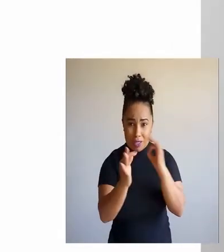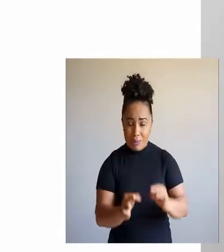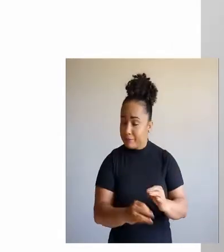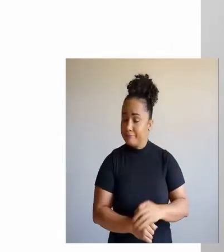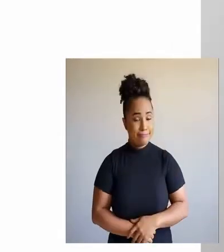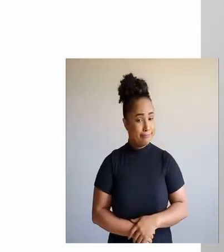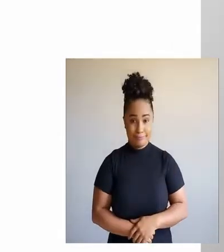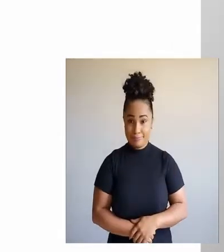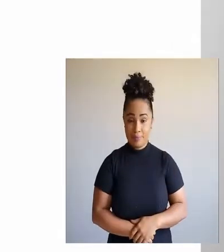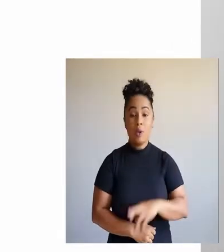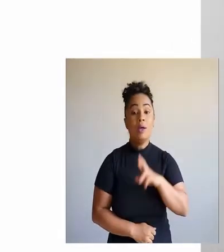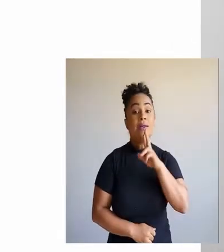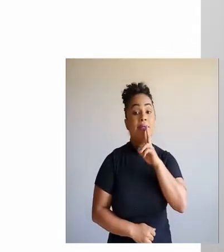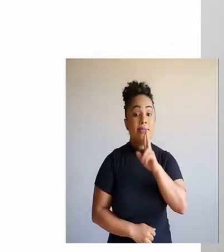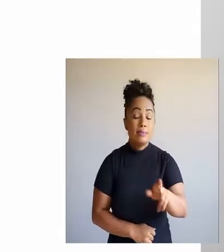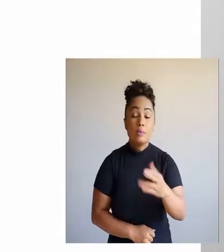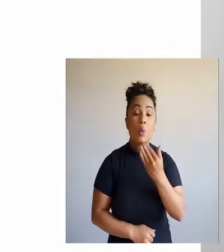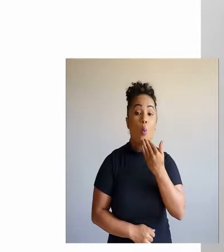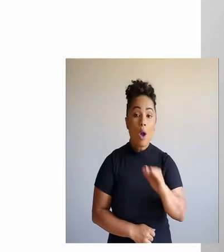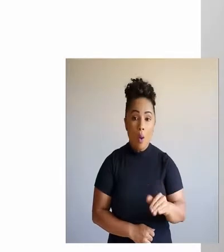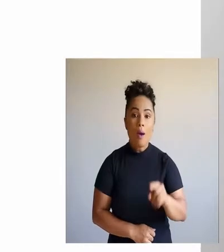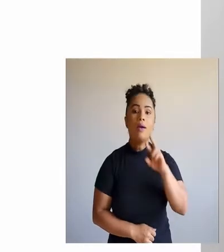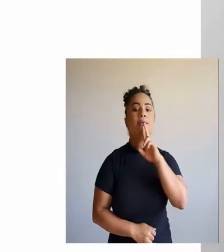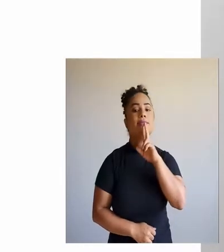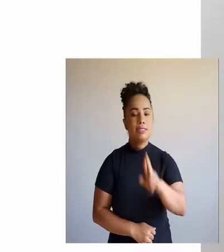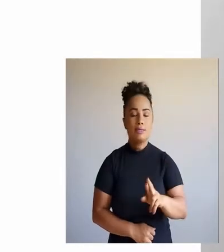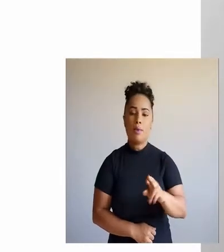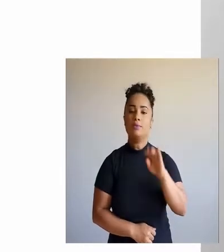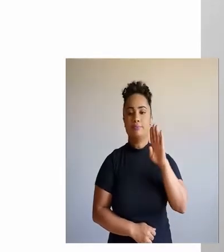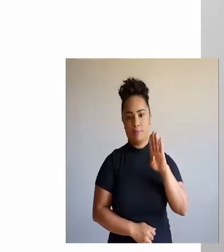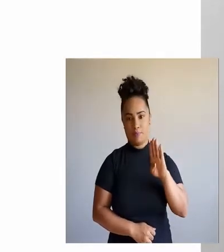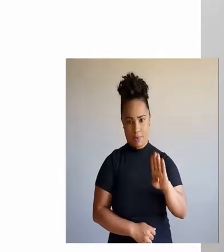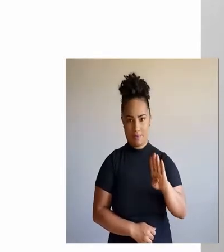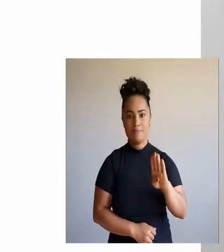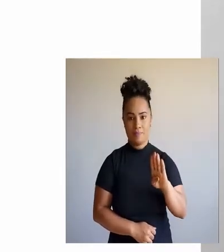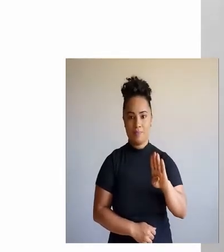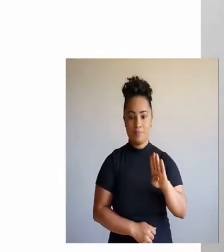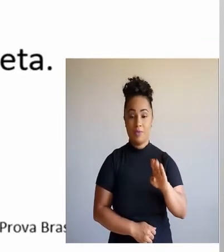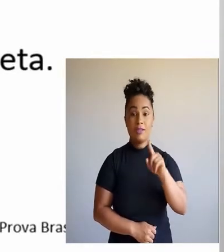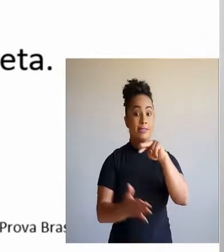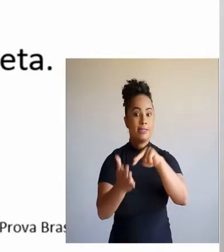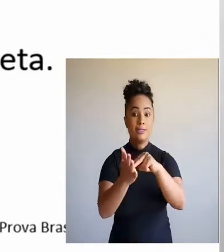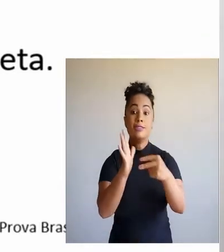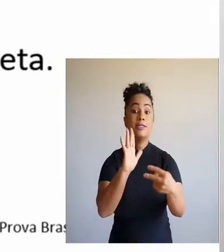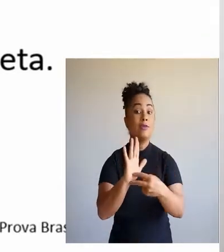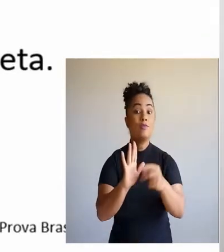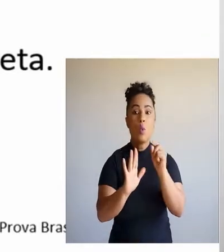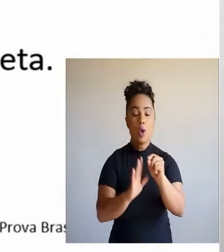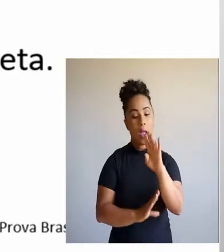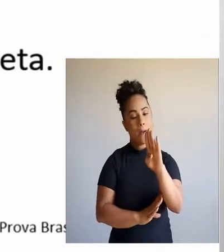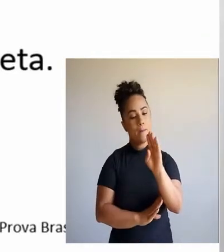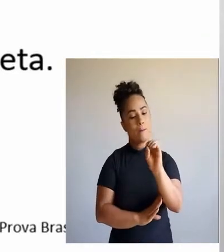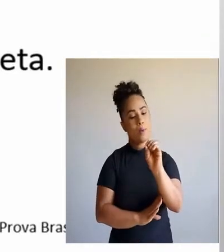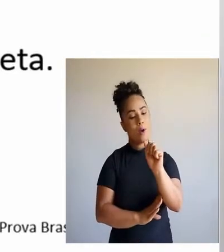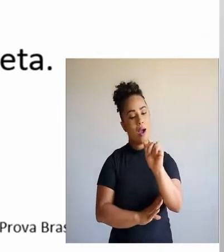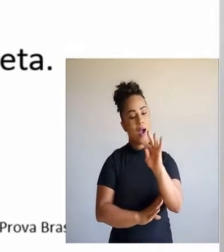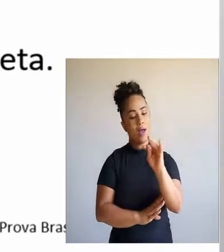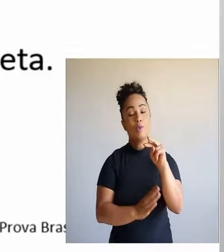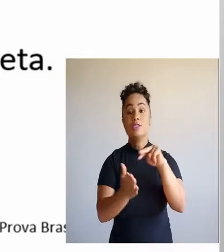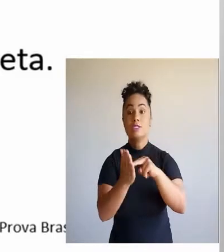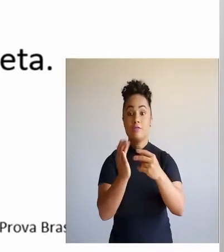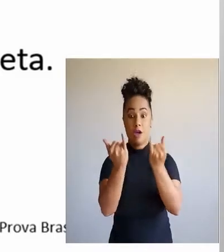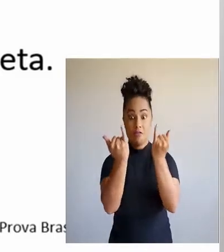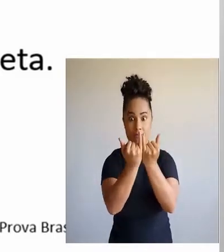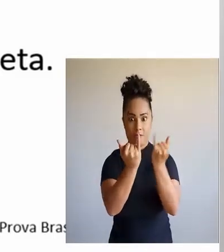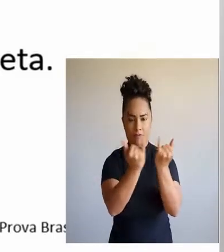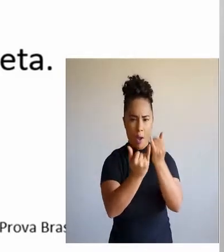fato? Não. Então, a resposta para essa questão é letra B. É uma fofoca, um boato. Algo